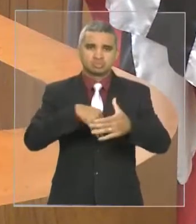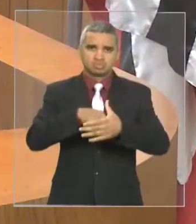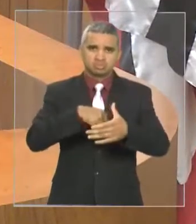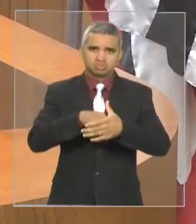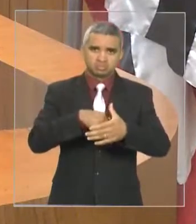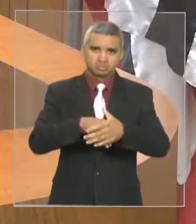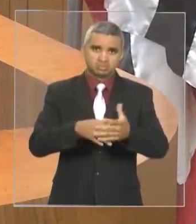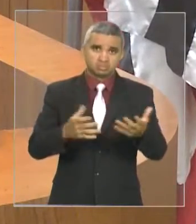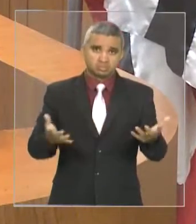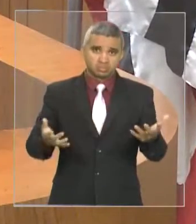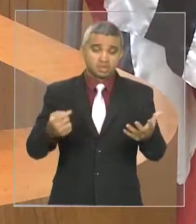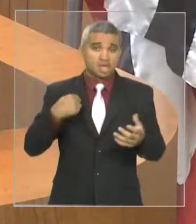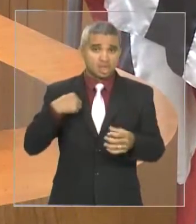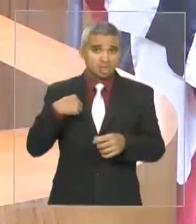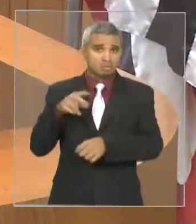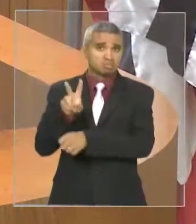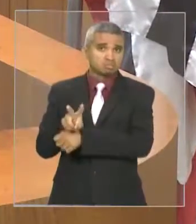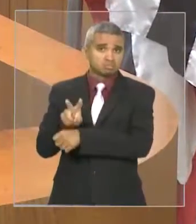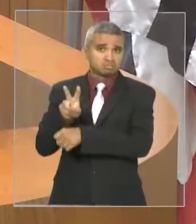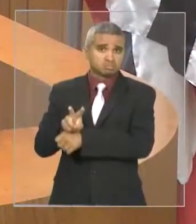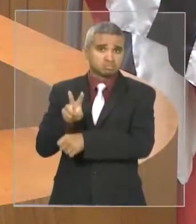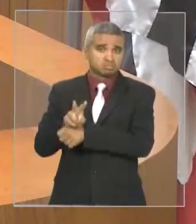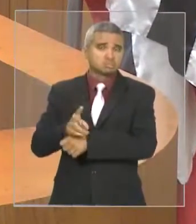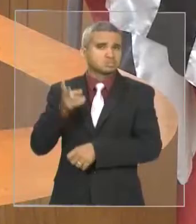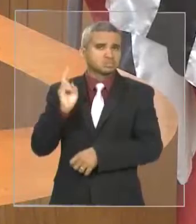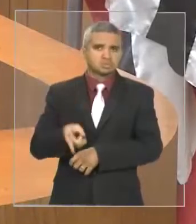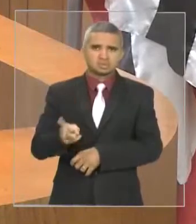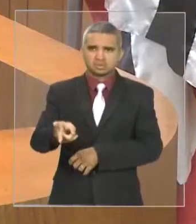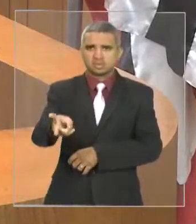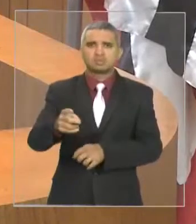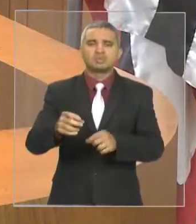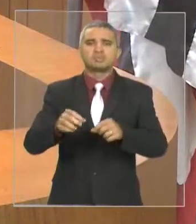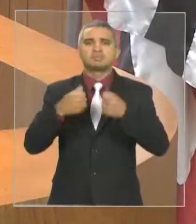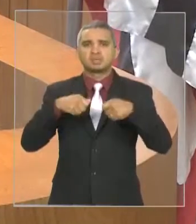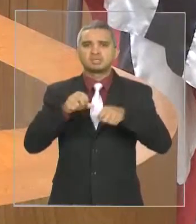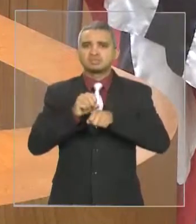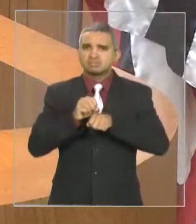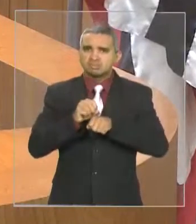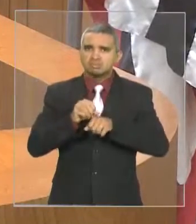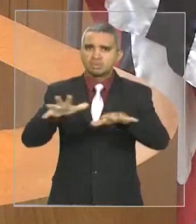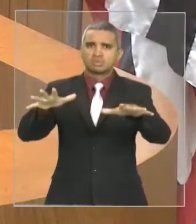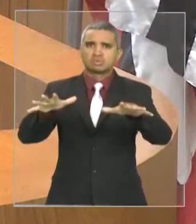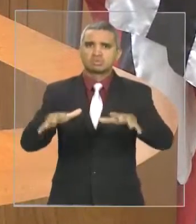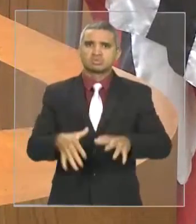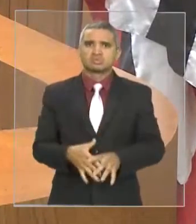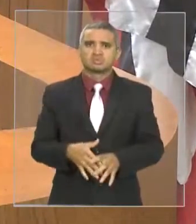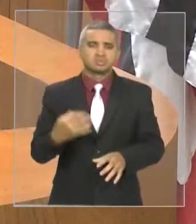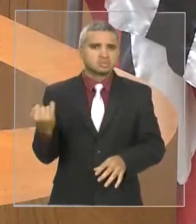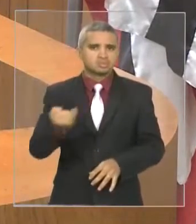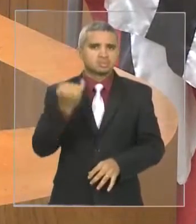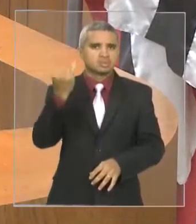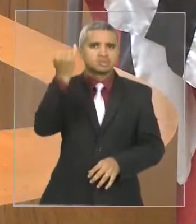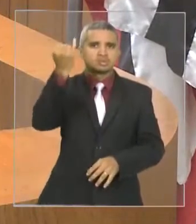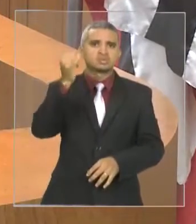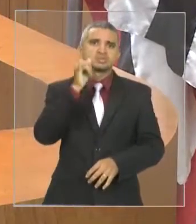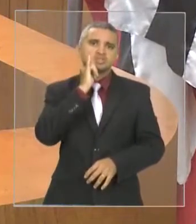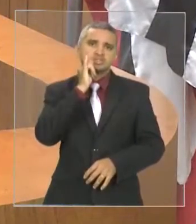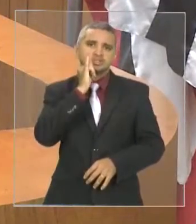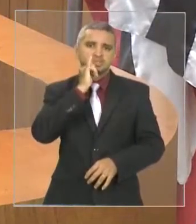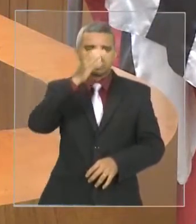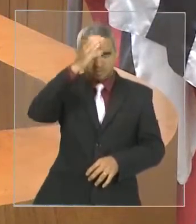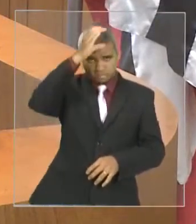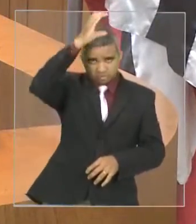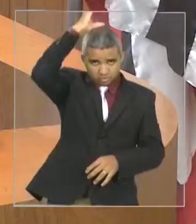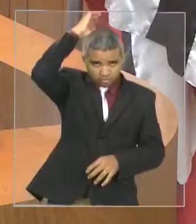Eu, que defendo há muito tempo a interiorização do futebol maranhense, reconhecendo passas importantes, como, por exemplo, Chapadinha,